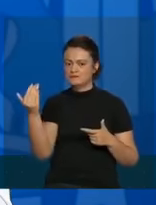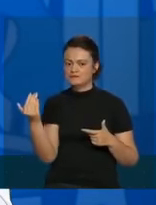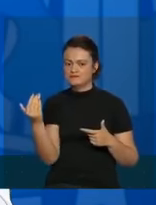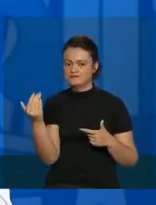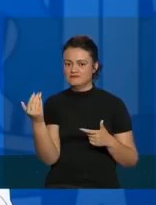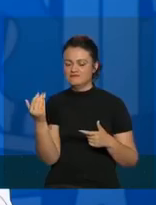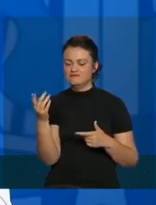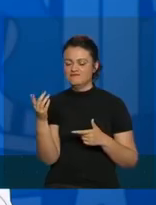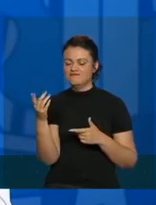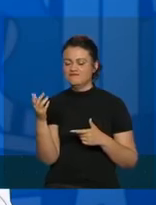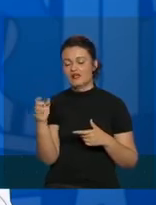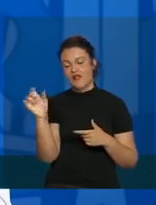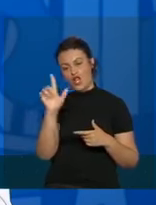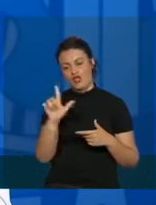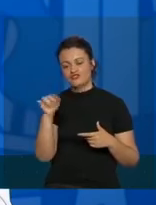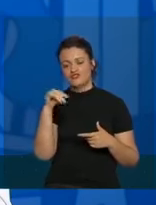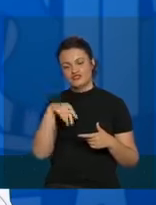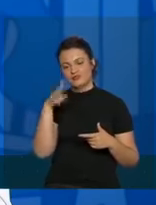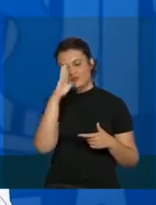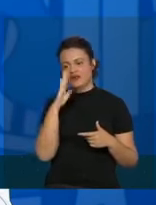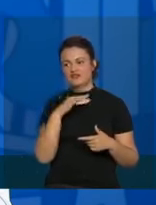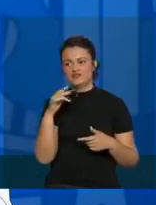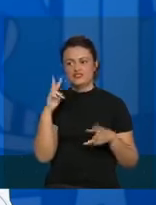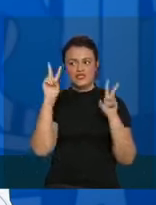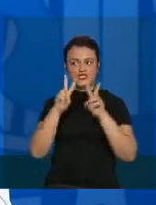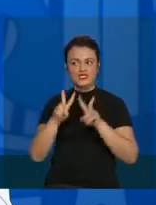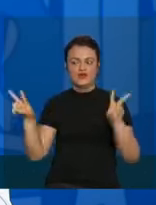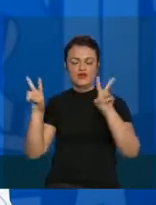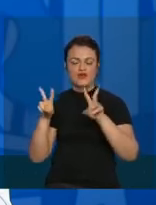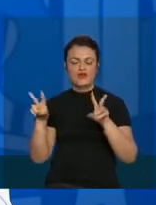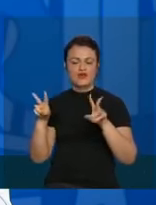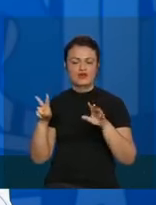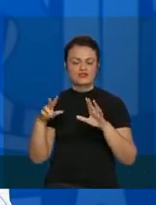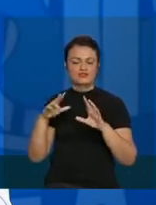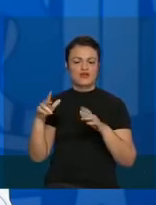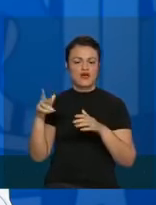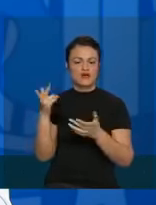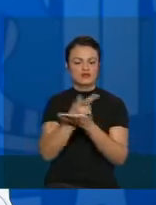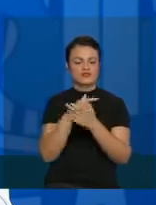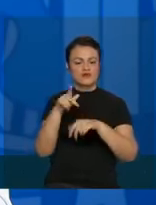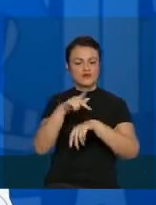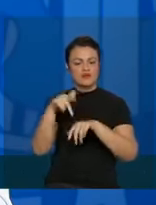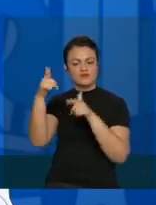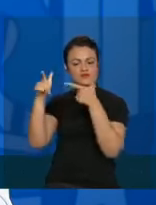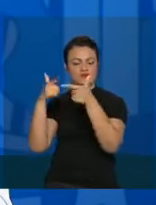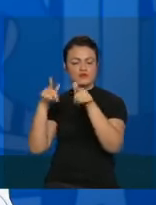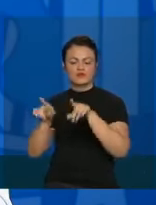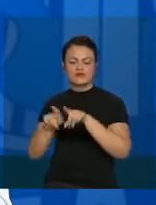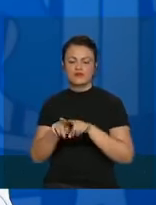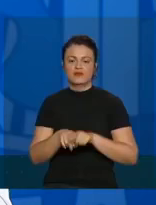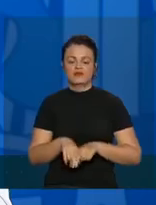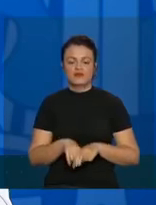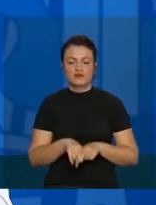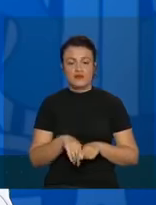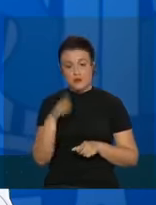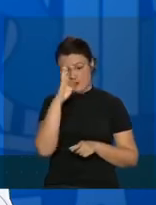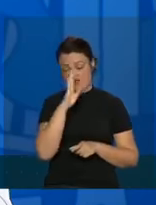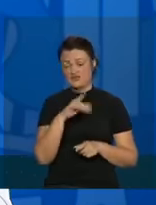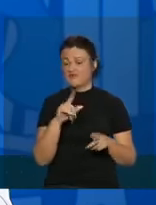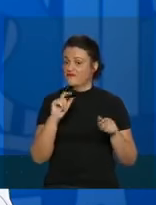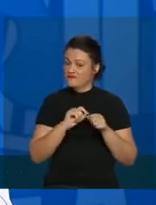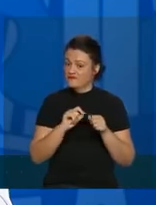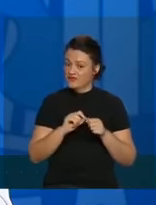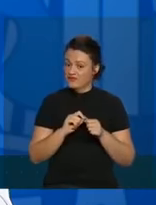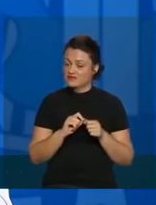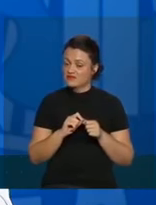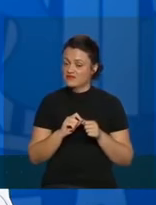E é lógico que nós, aqui no Brasil, temos que olhar isso que está acontecendo nos outros países. O Brasil fez